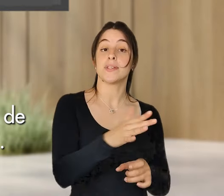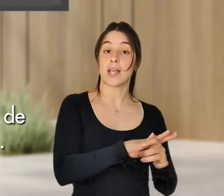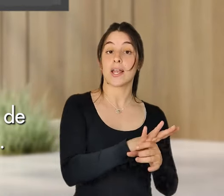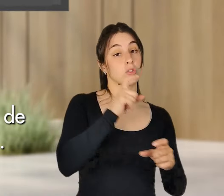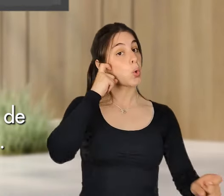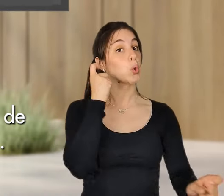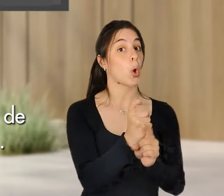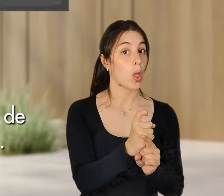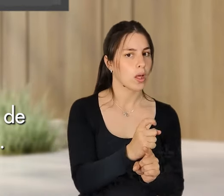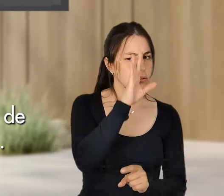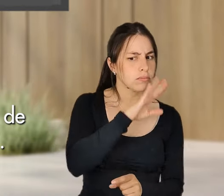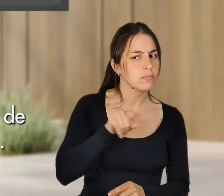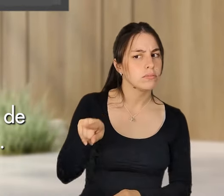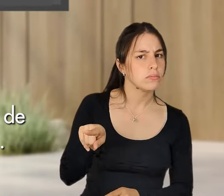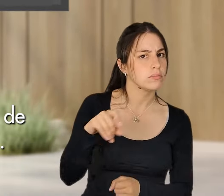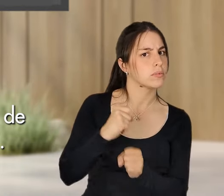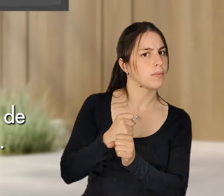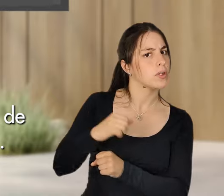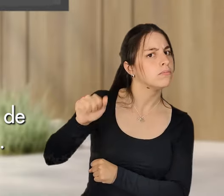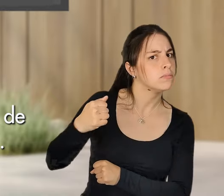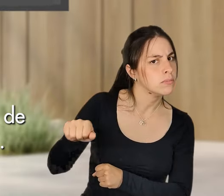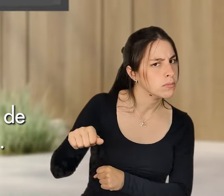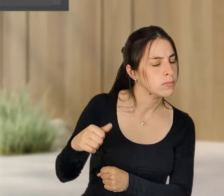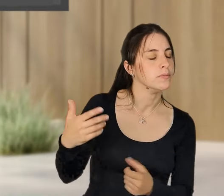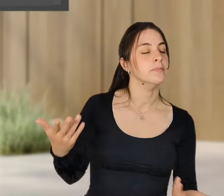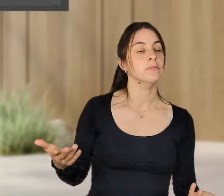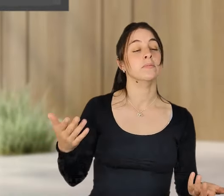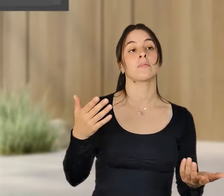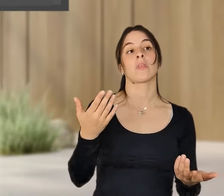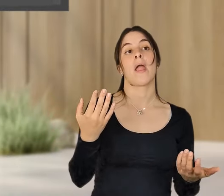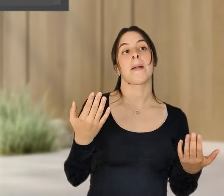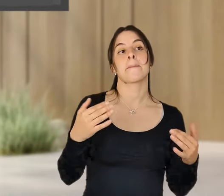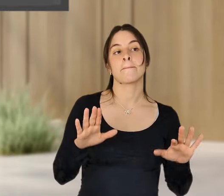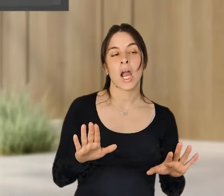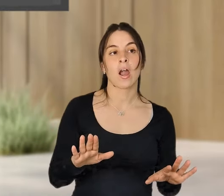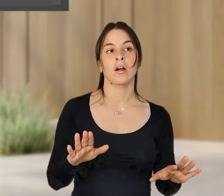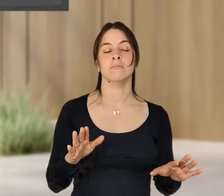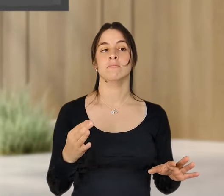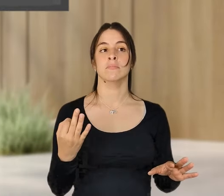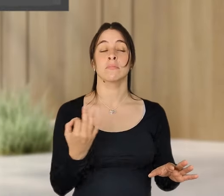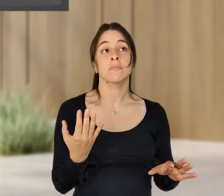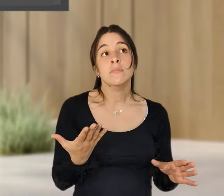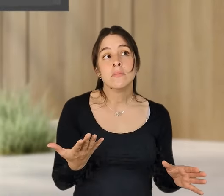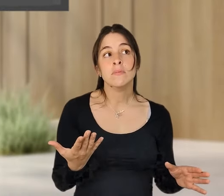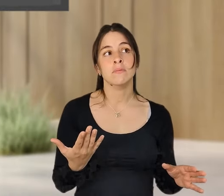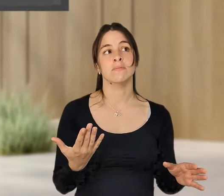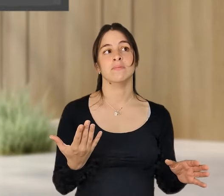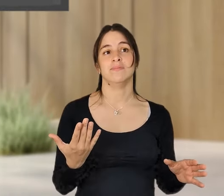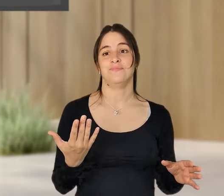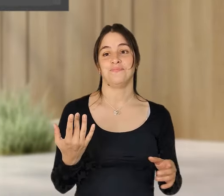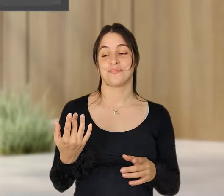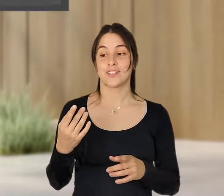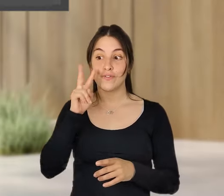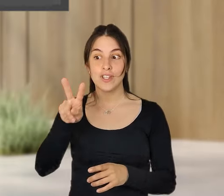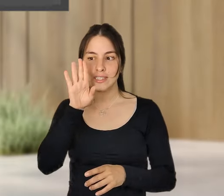não é? controlar o trabalhador para, não é? Só se está a trabalhar quando está sentado, e eu em frente à secretária